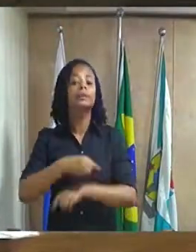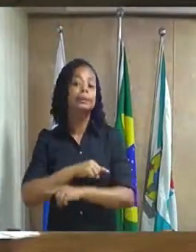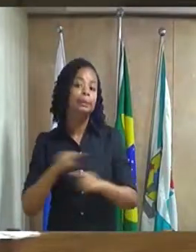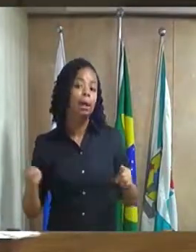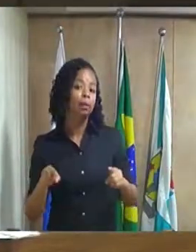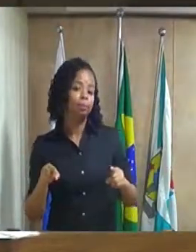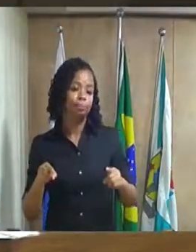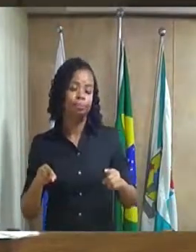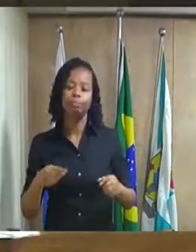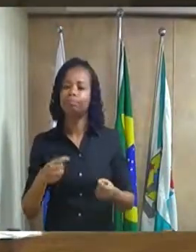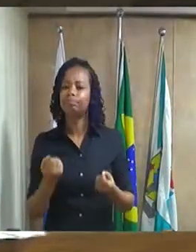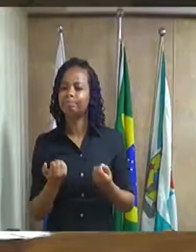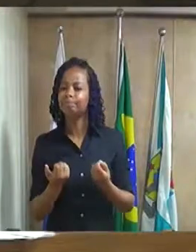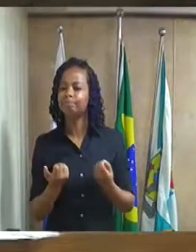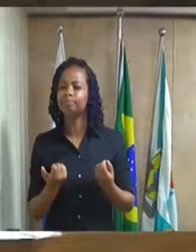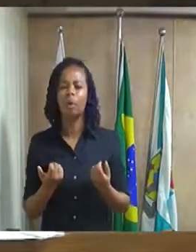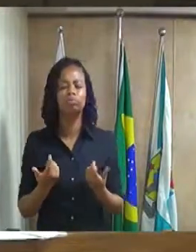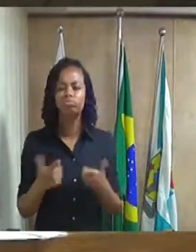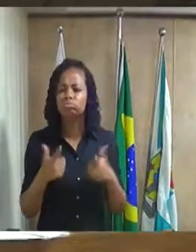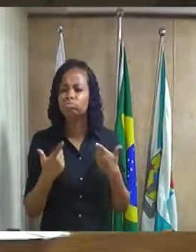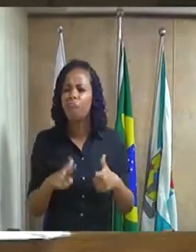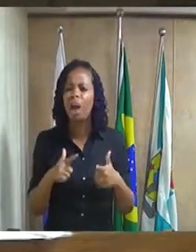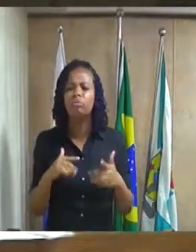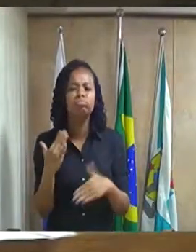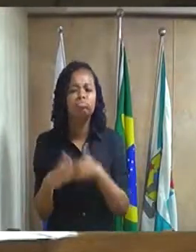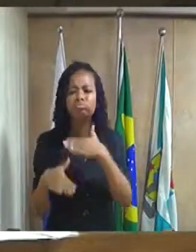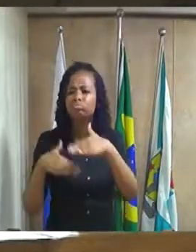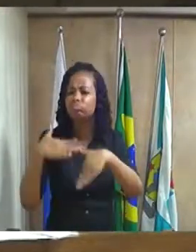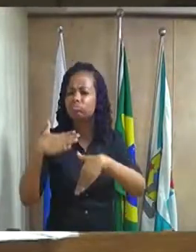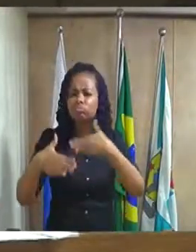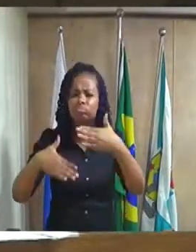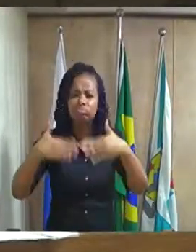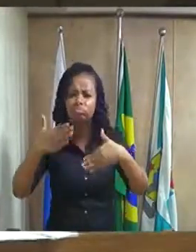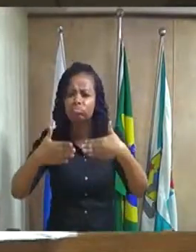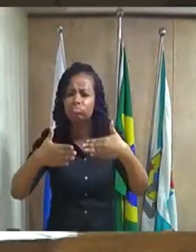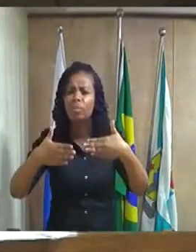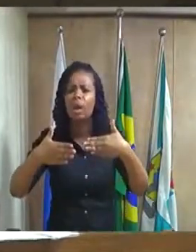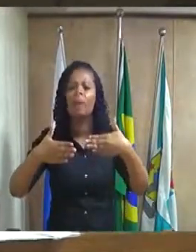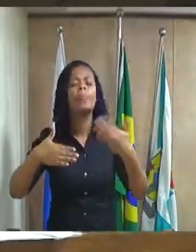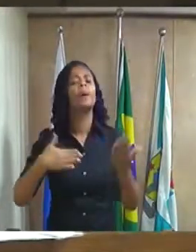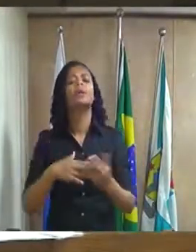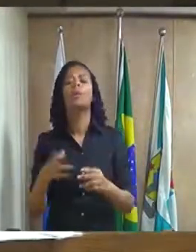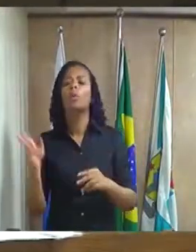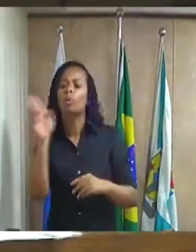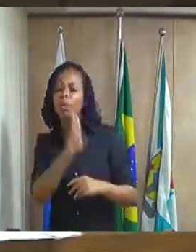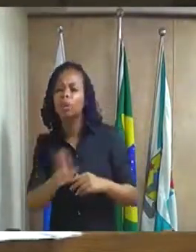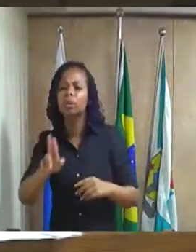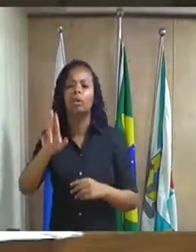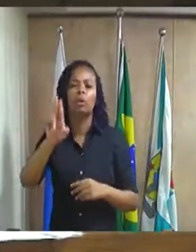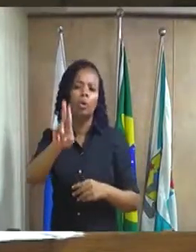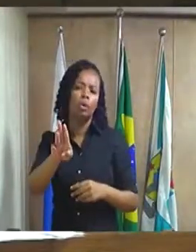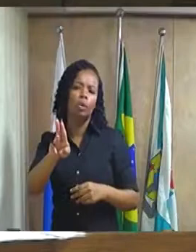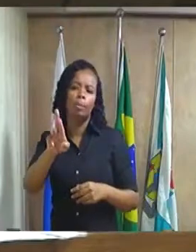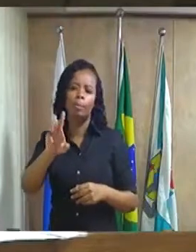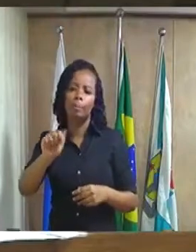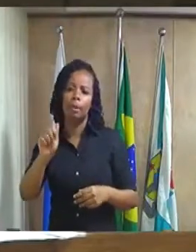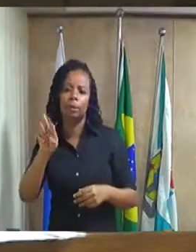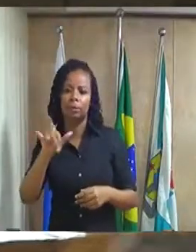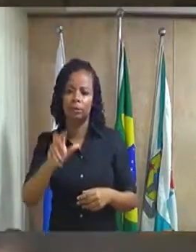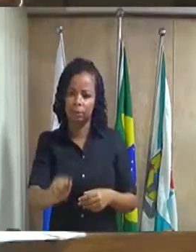de governo, desenvolvido com uma urbanística correta.